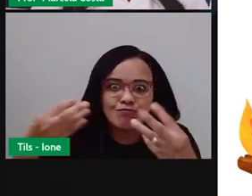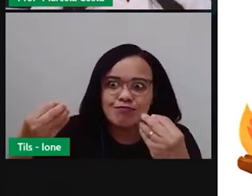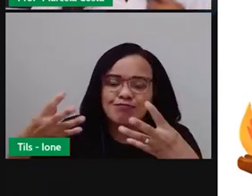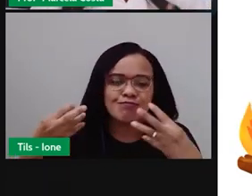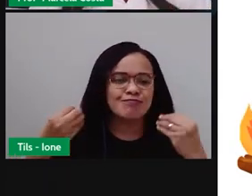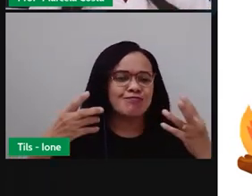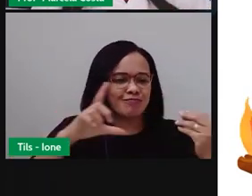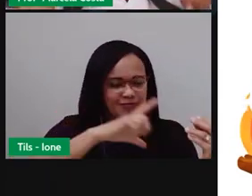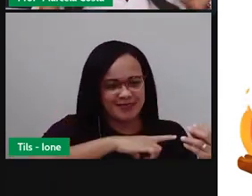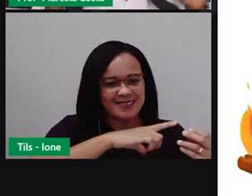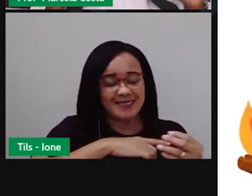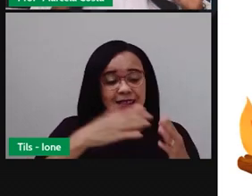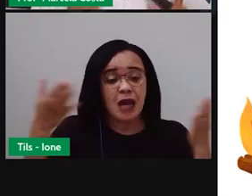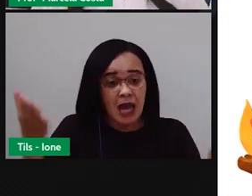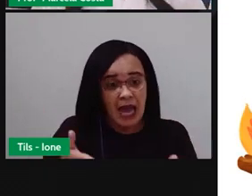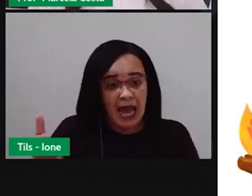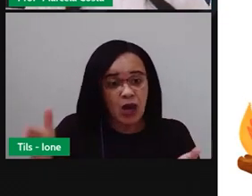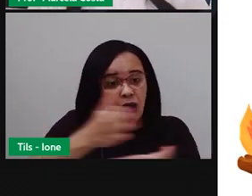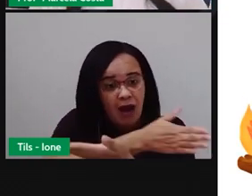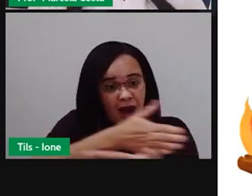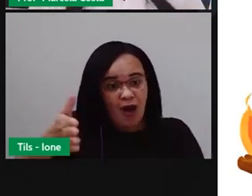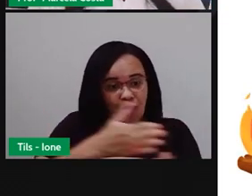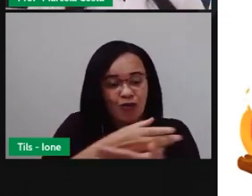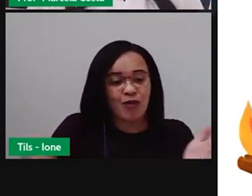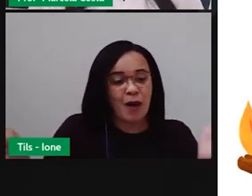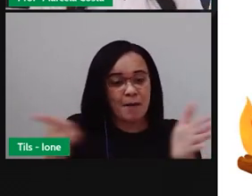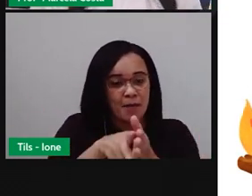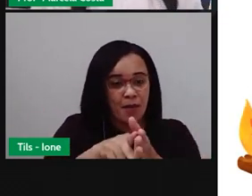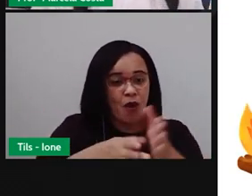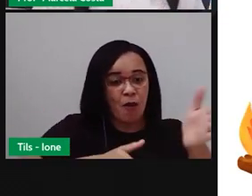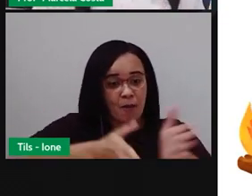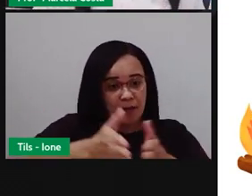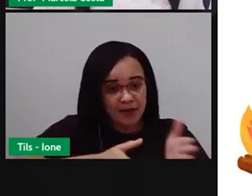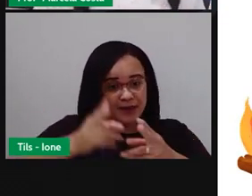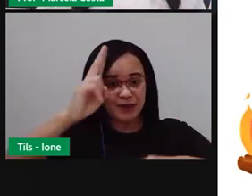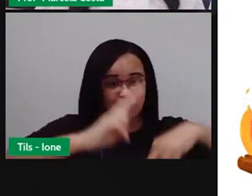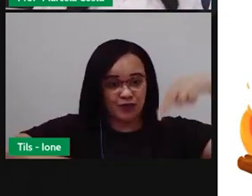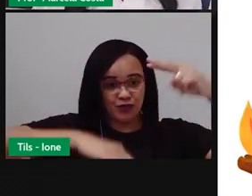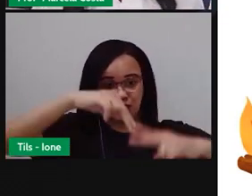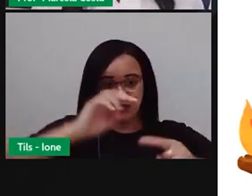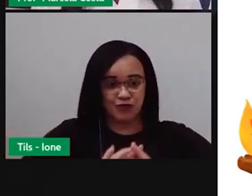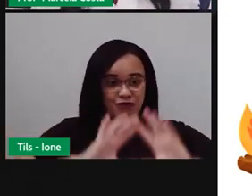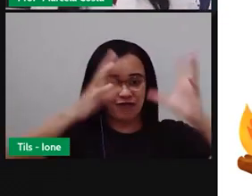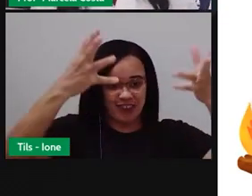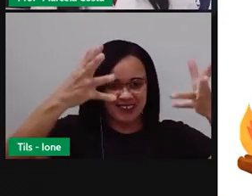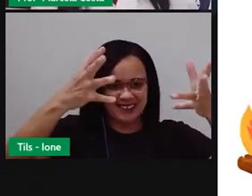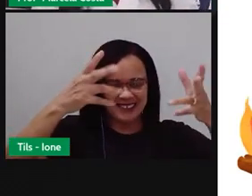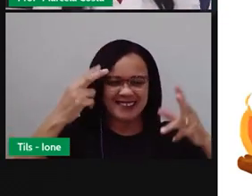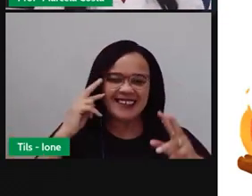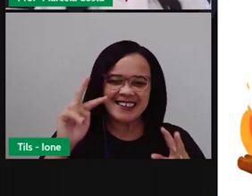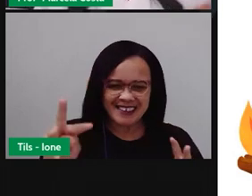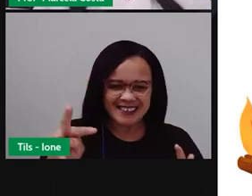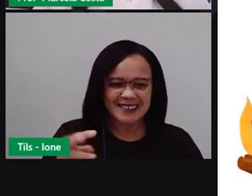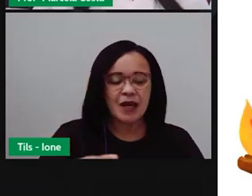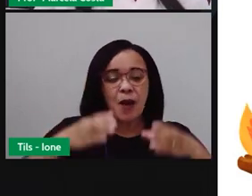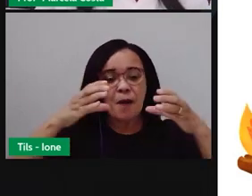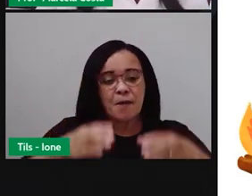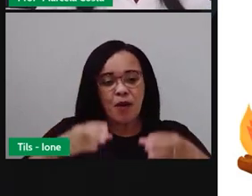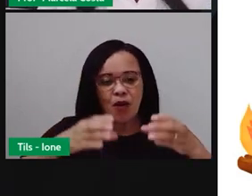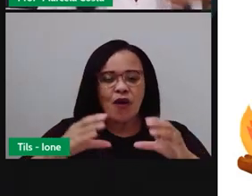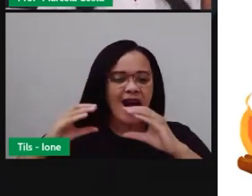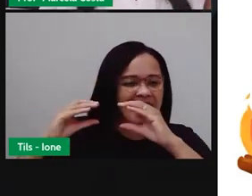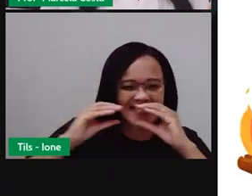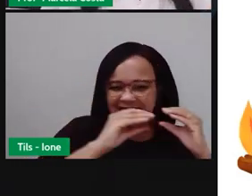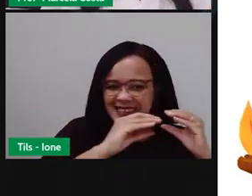Vamos ver agora algumas delas que são típicas desse período. Ó, bolo de milho, o